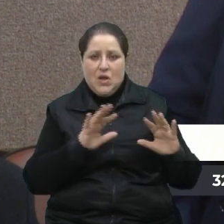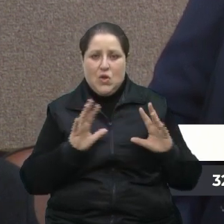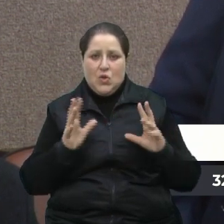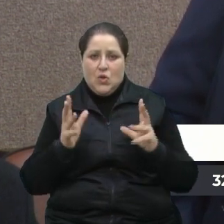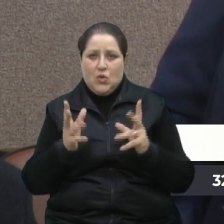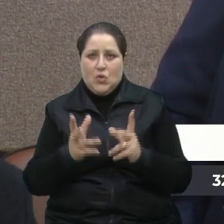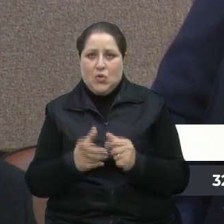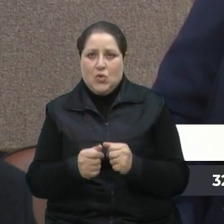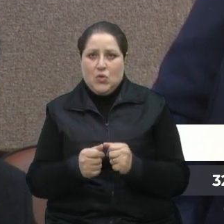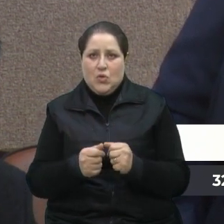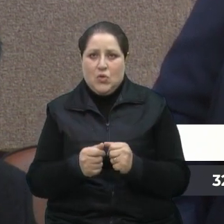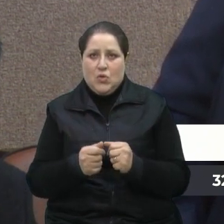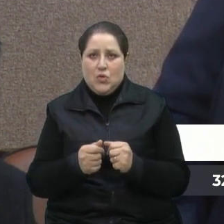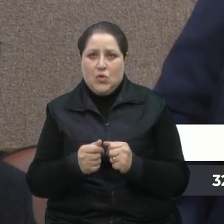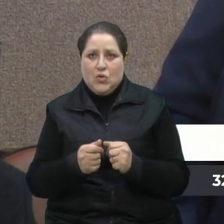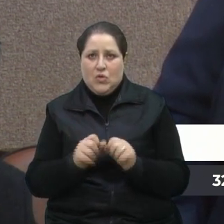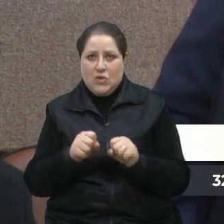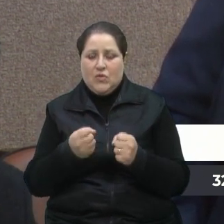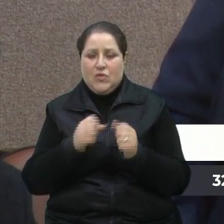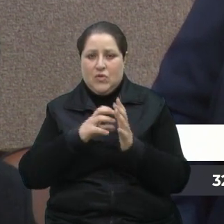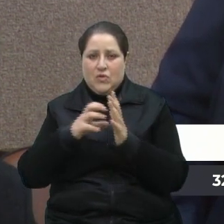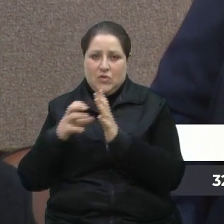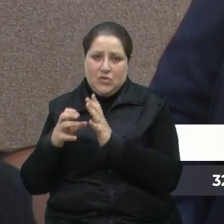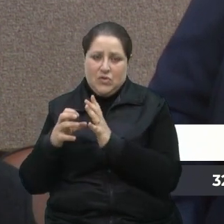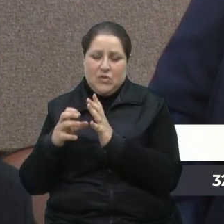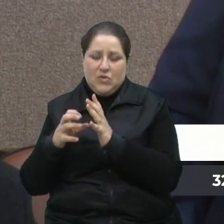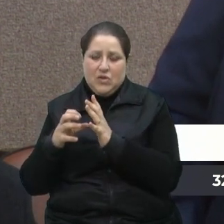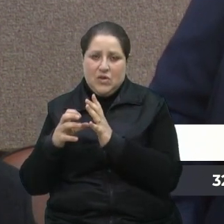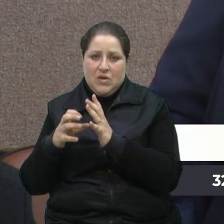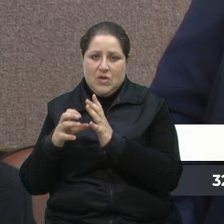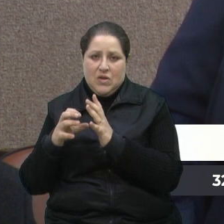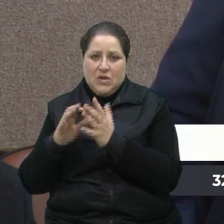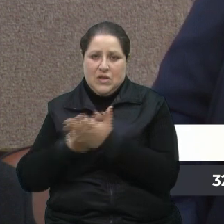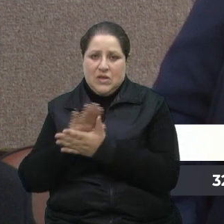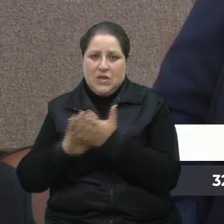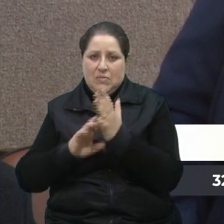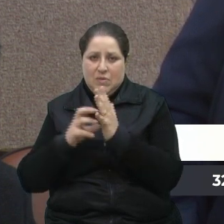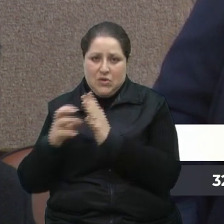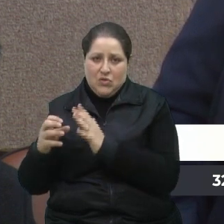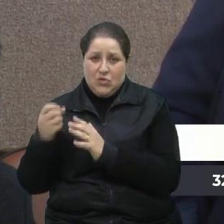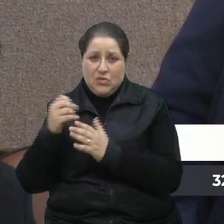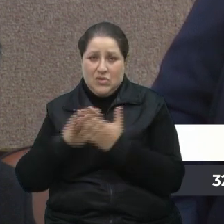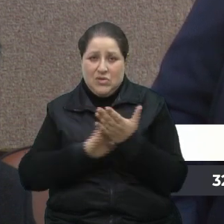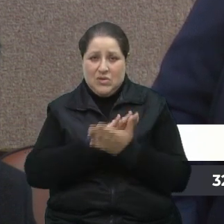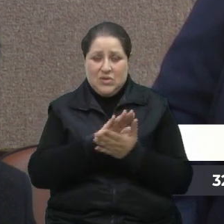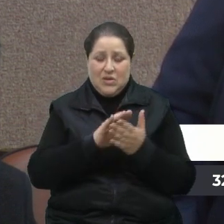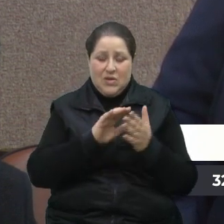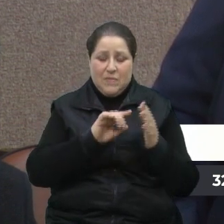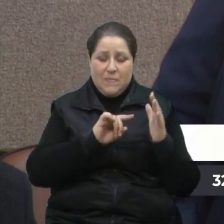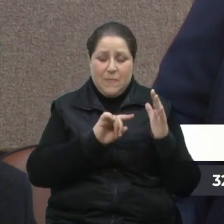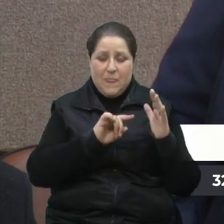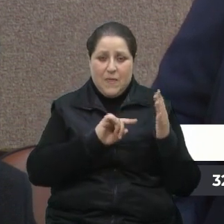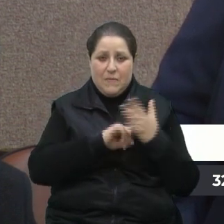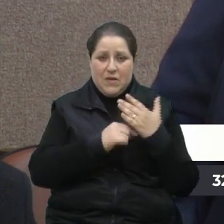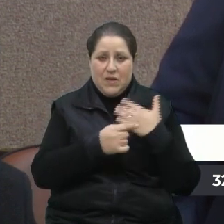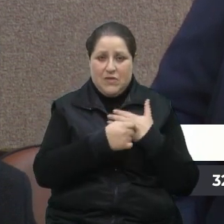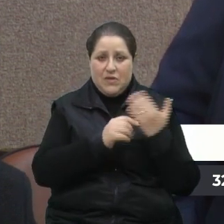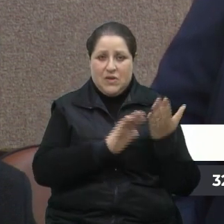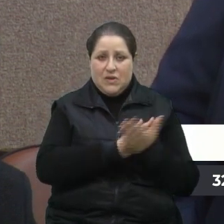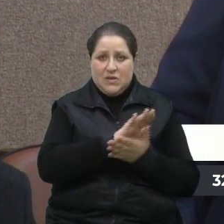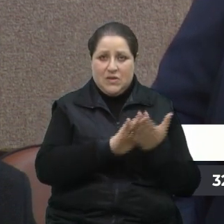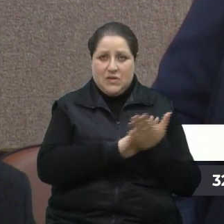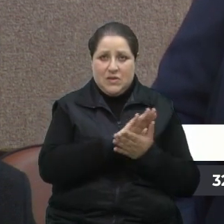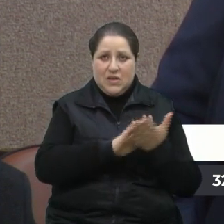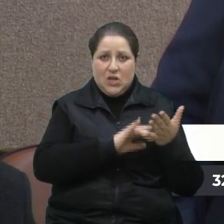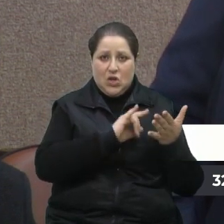fiscal não tem o social. Nós precisamos entender que é necessário produção, é necessário faturamento, é